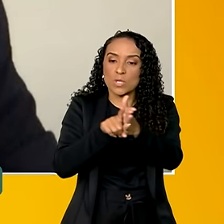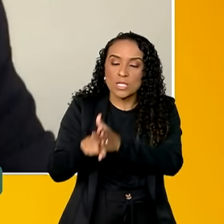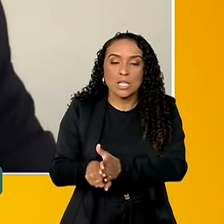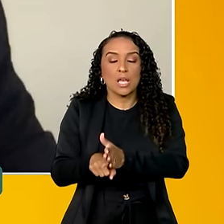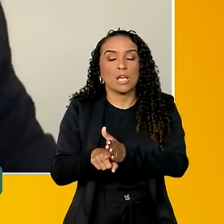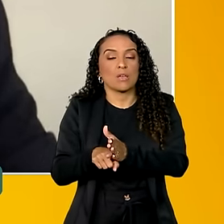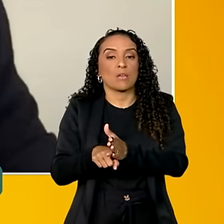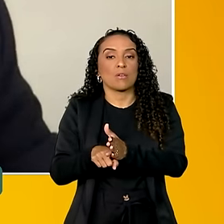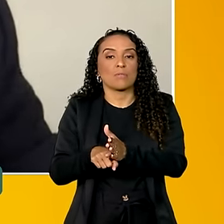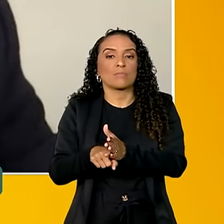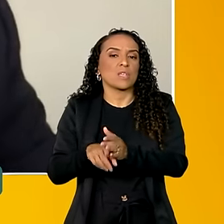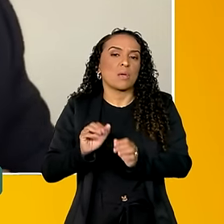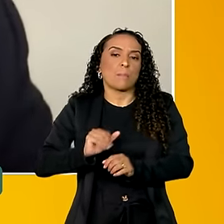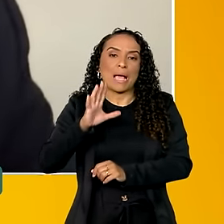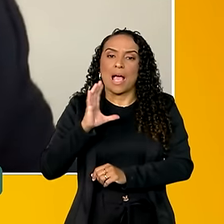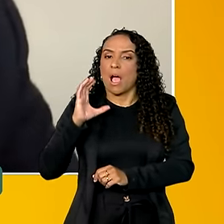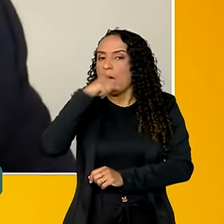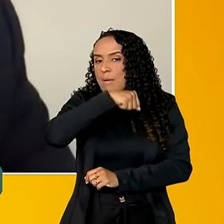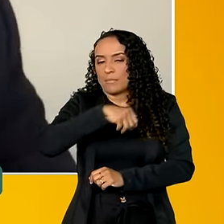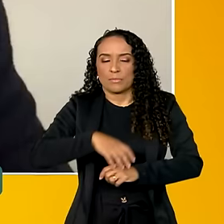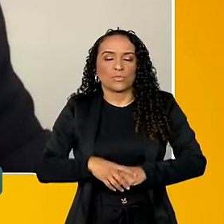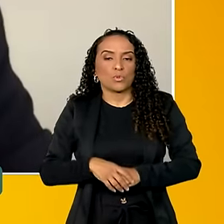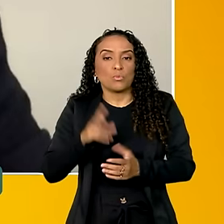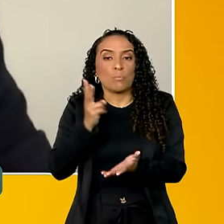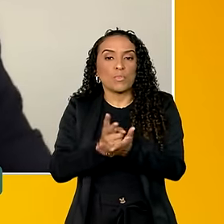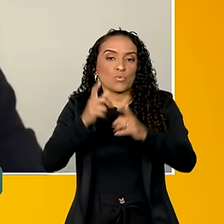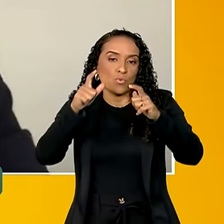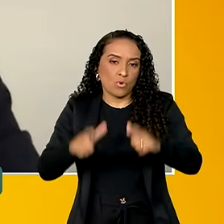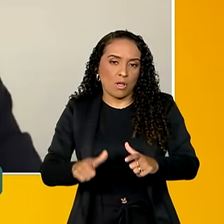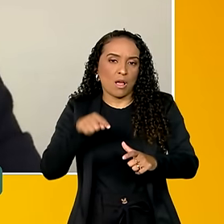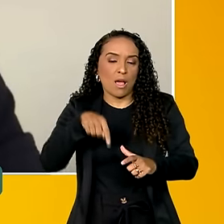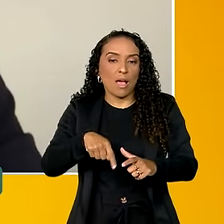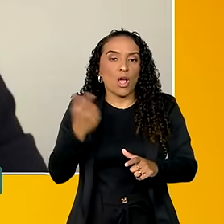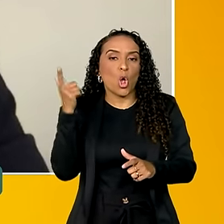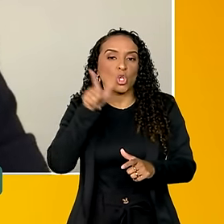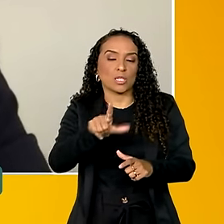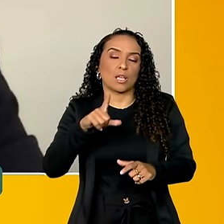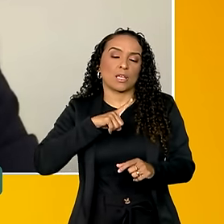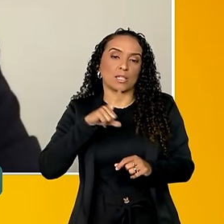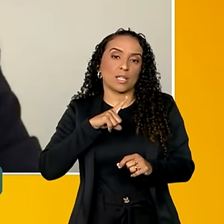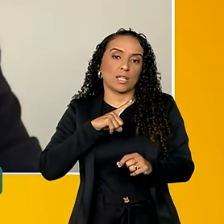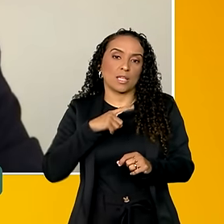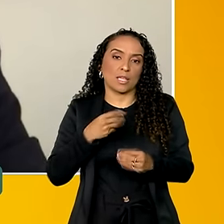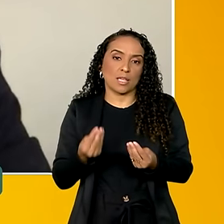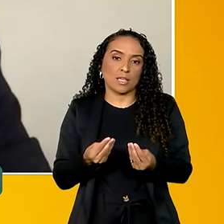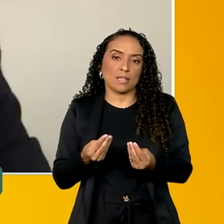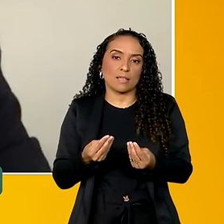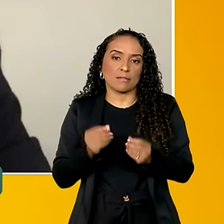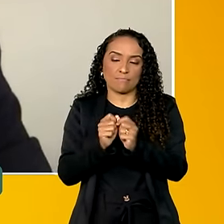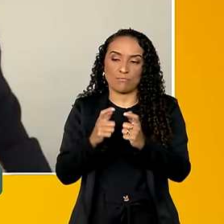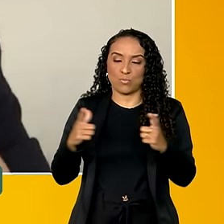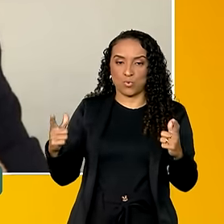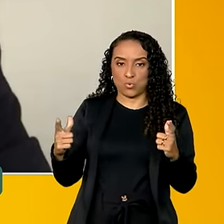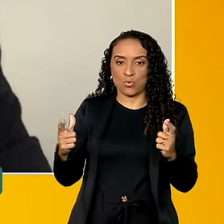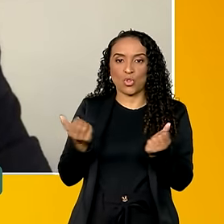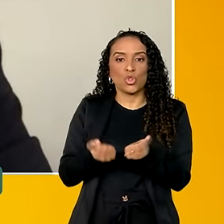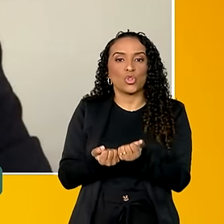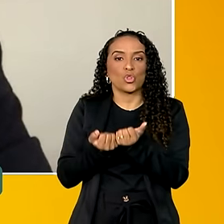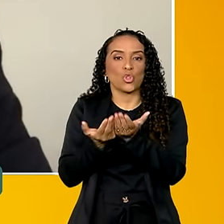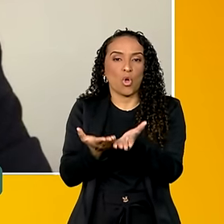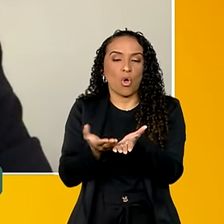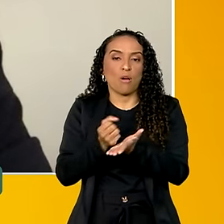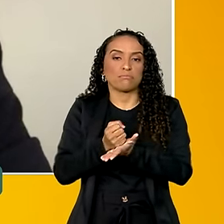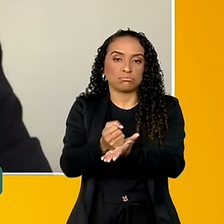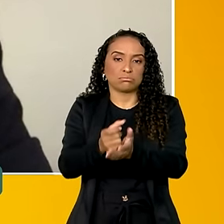exame com mais agilidade. E assim, a gente conseguir ter essa ampliação da oferta